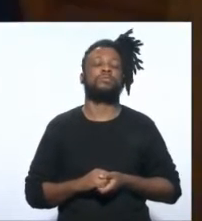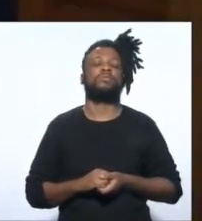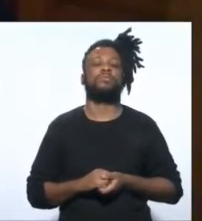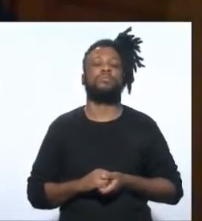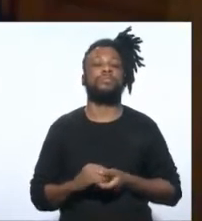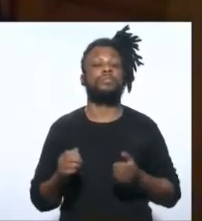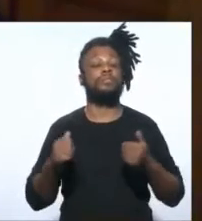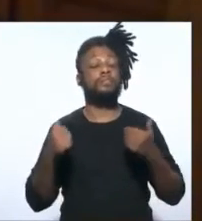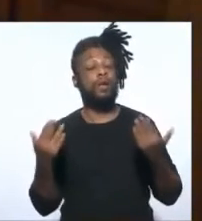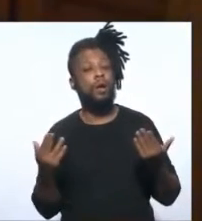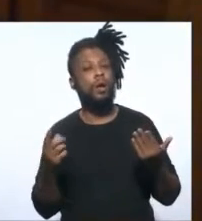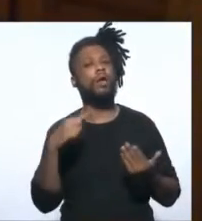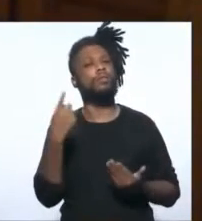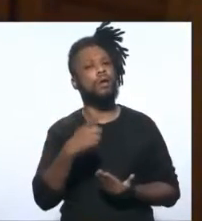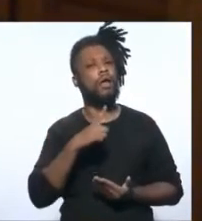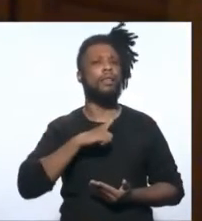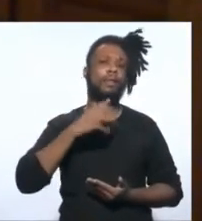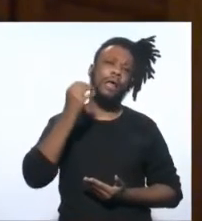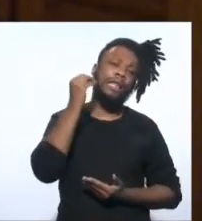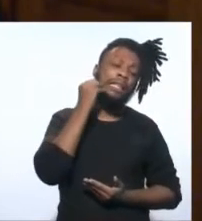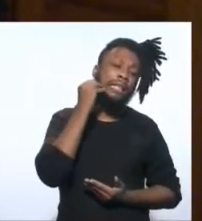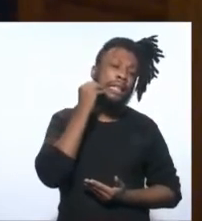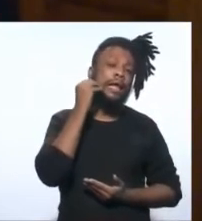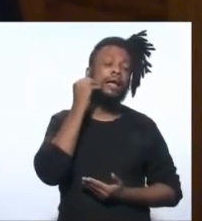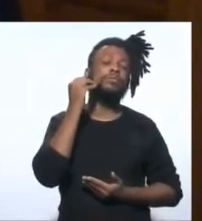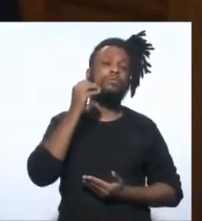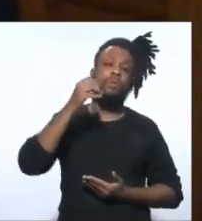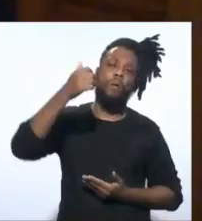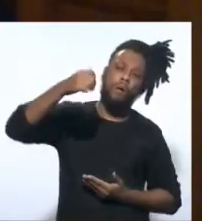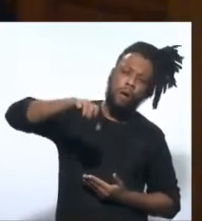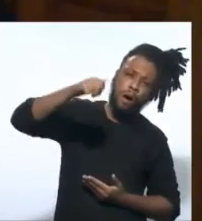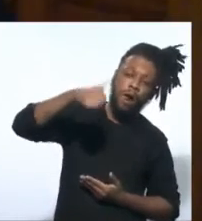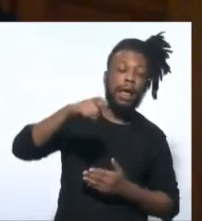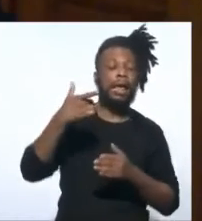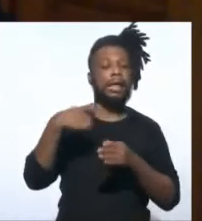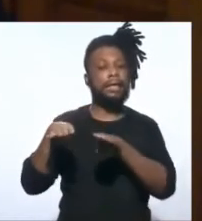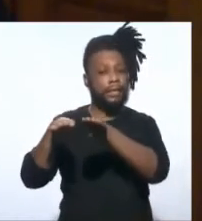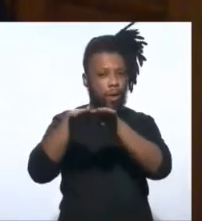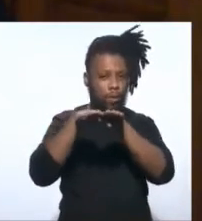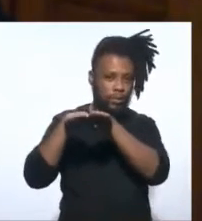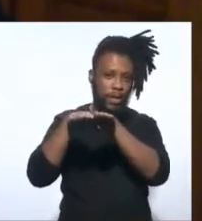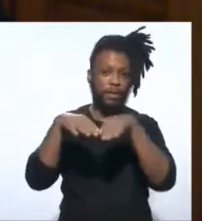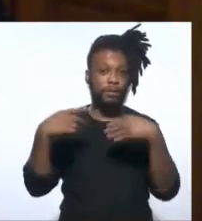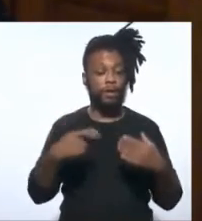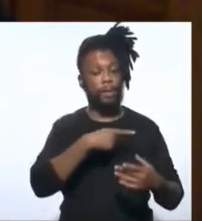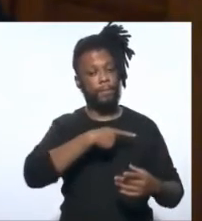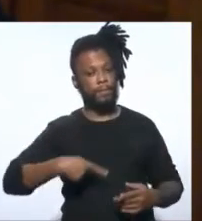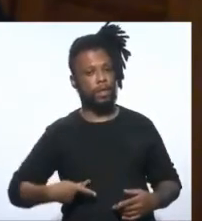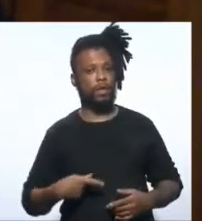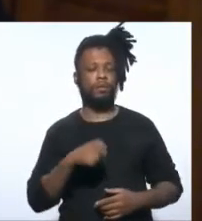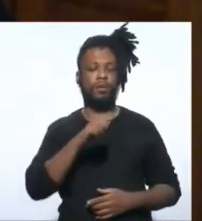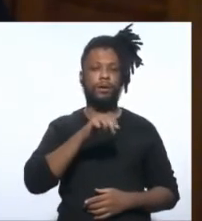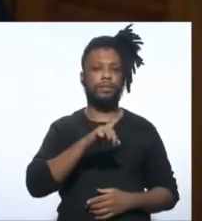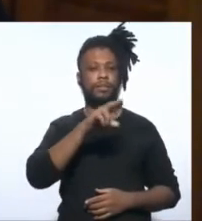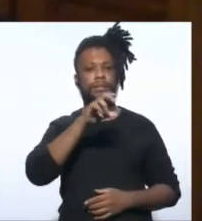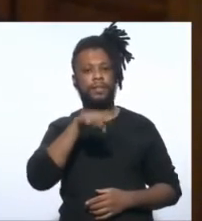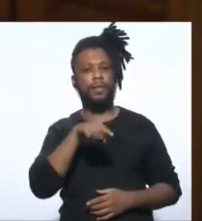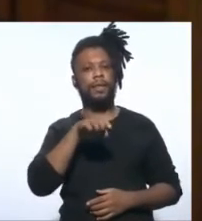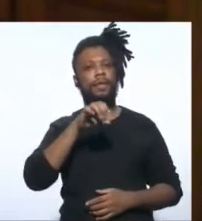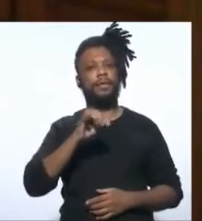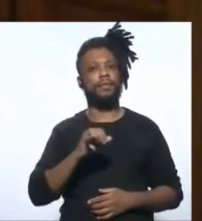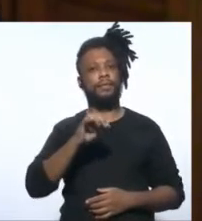temos tentado manter essa unidade. E a presidência do deputado André Siciliano tem sido